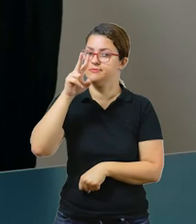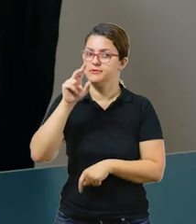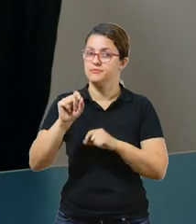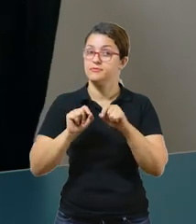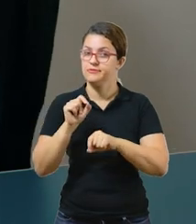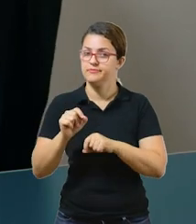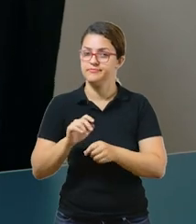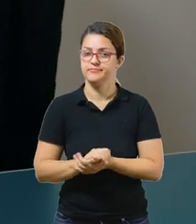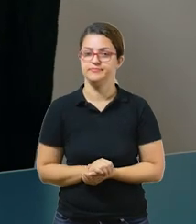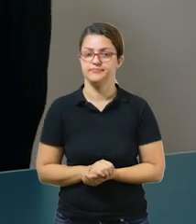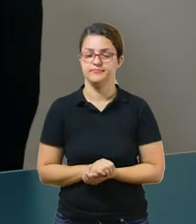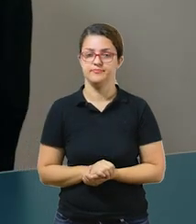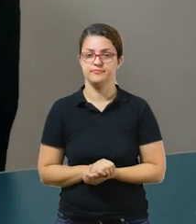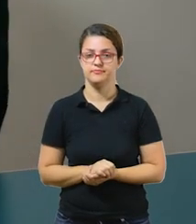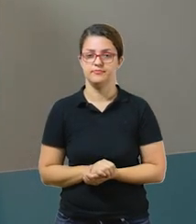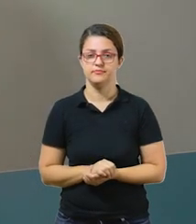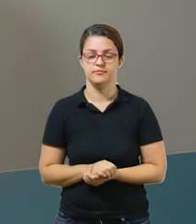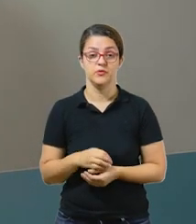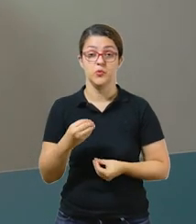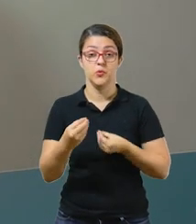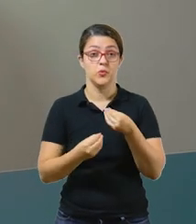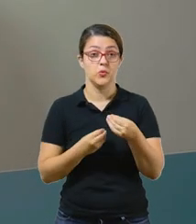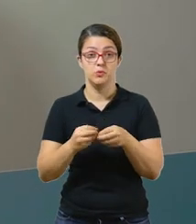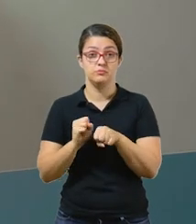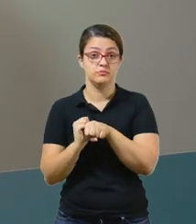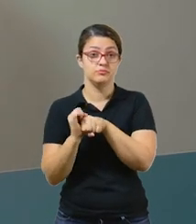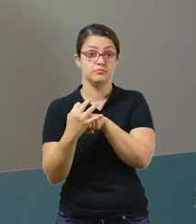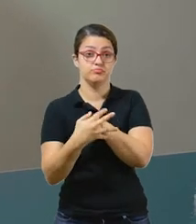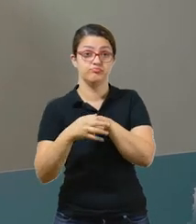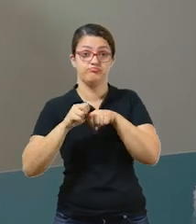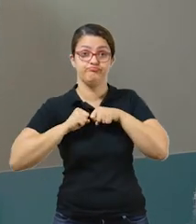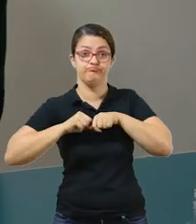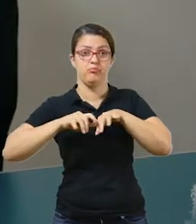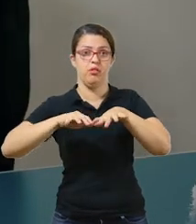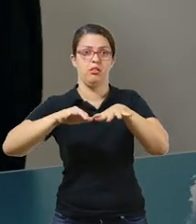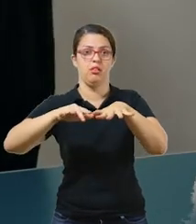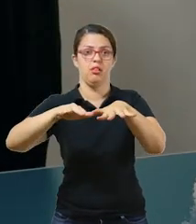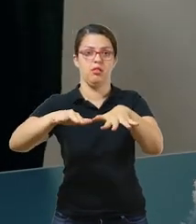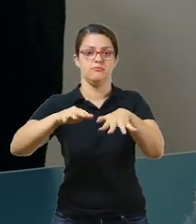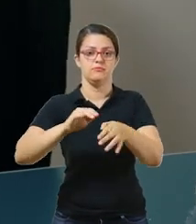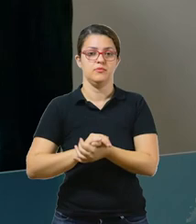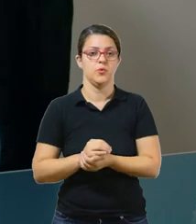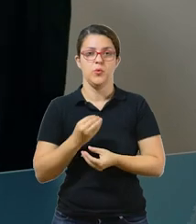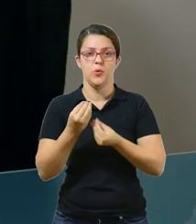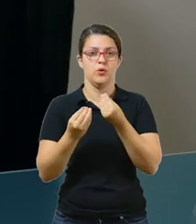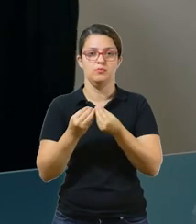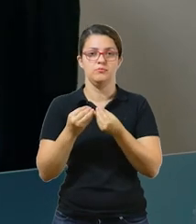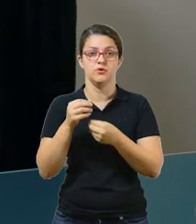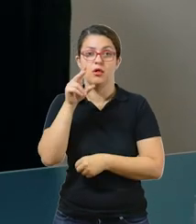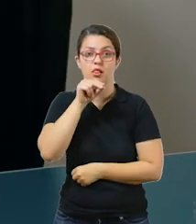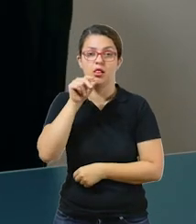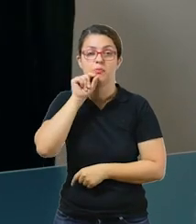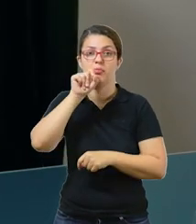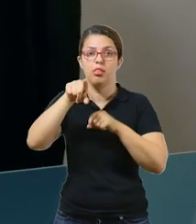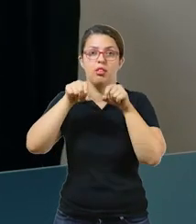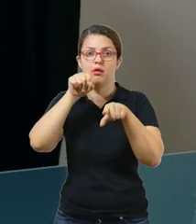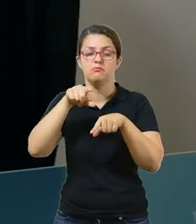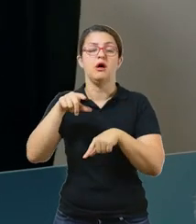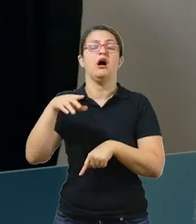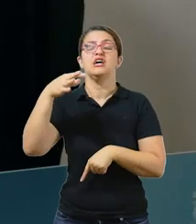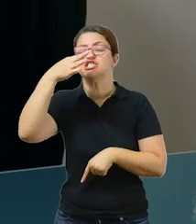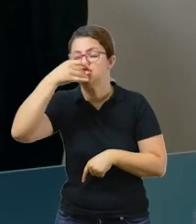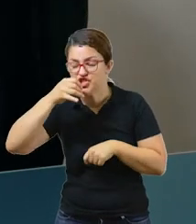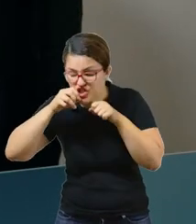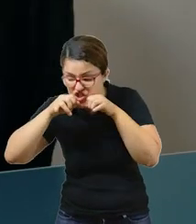que... Como o coronavírus é transmitido, gente? Gotículas de saliva, espirros,